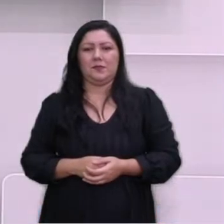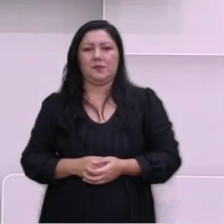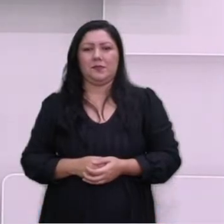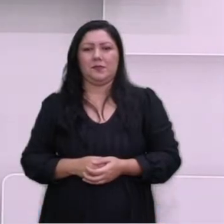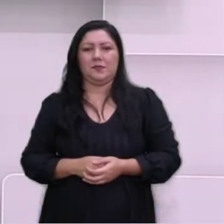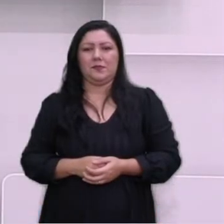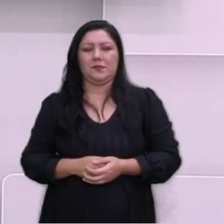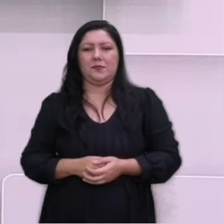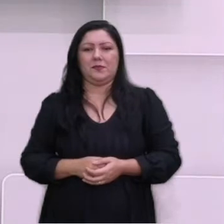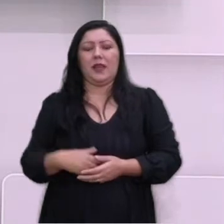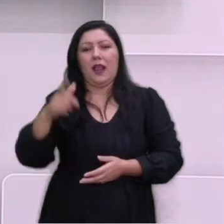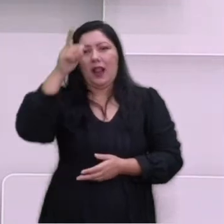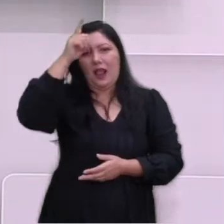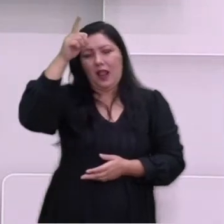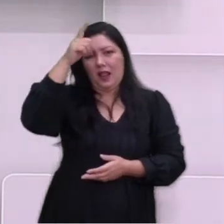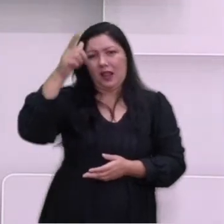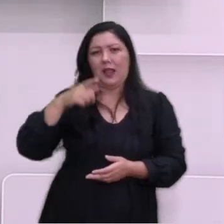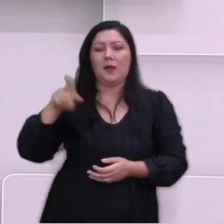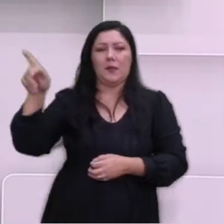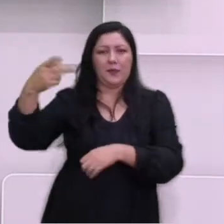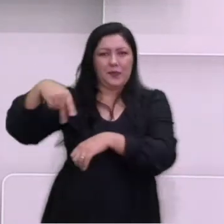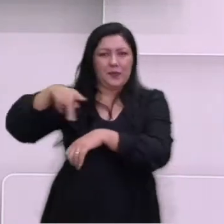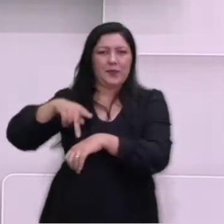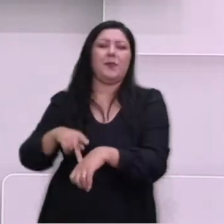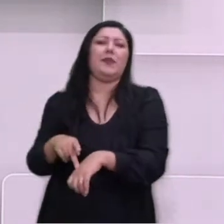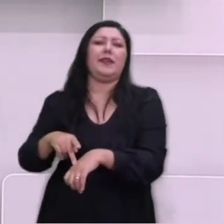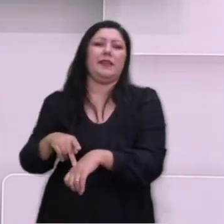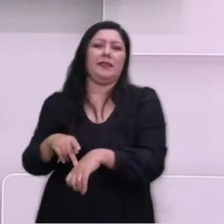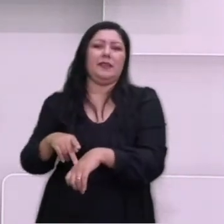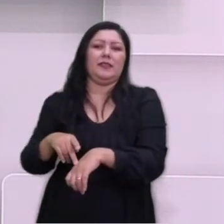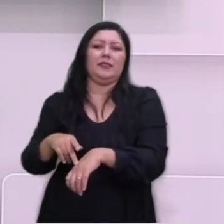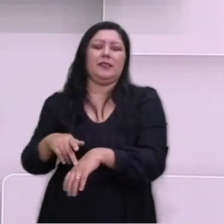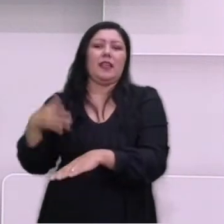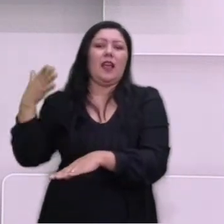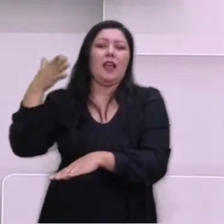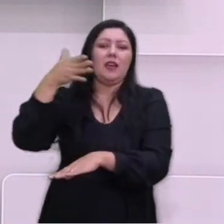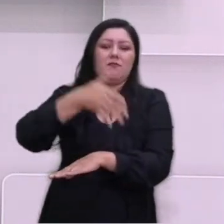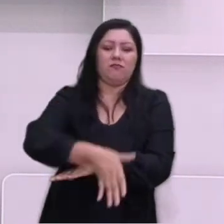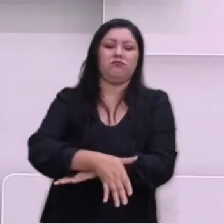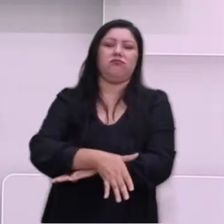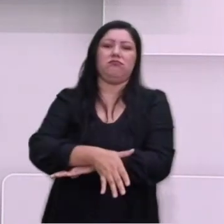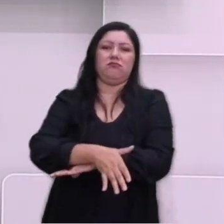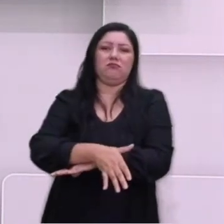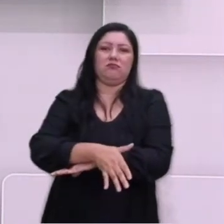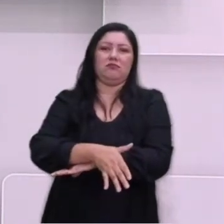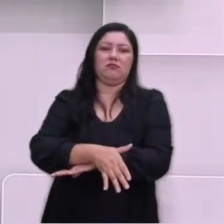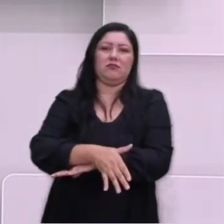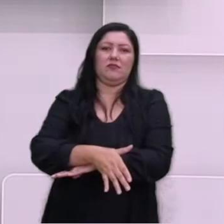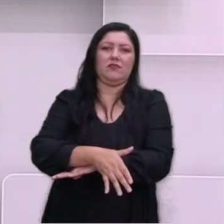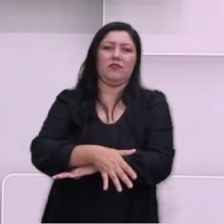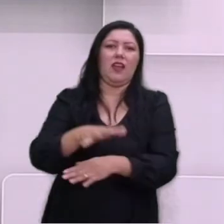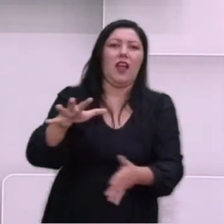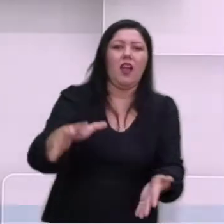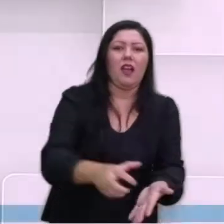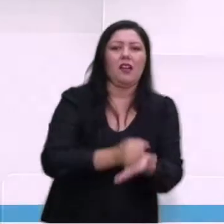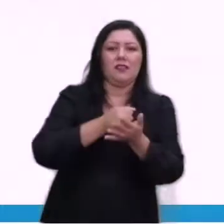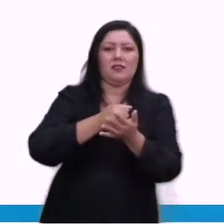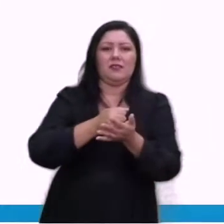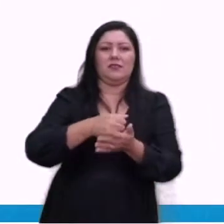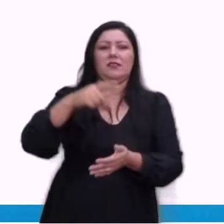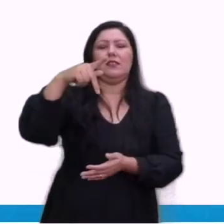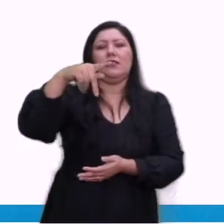da Alemanha invadir aqui definitivamente a Polônia.